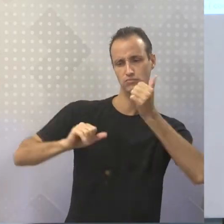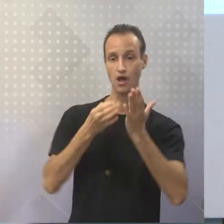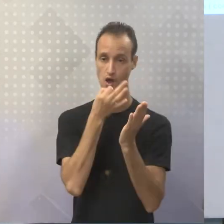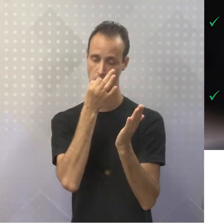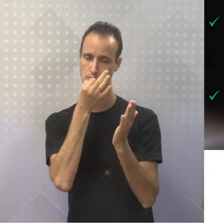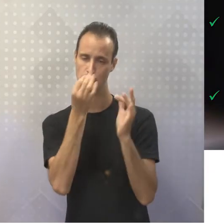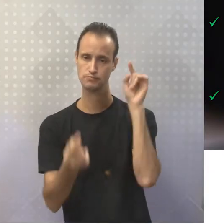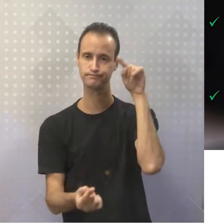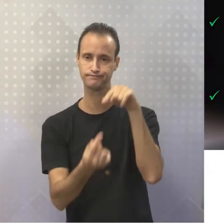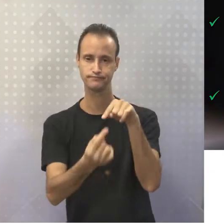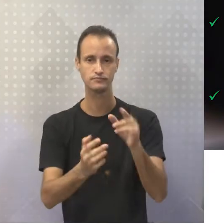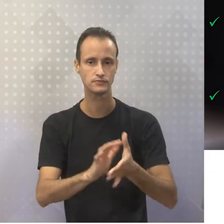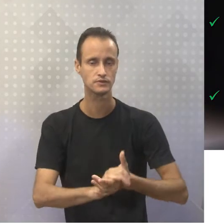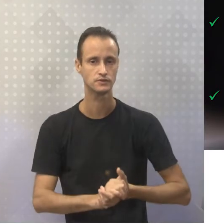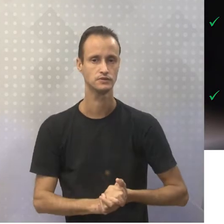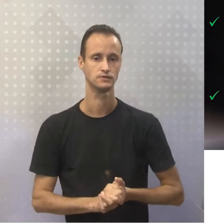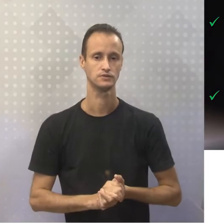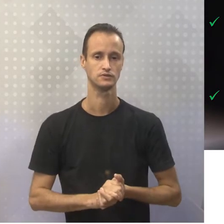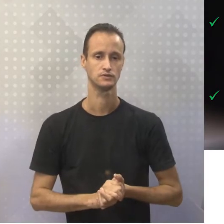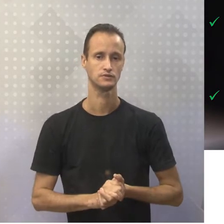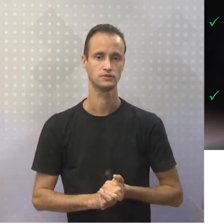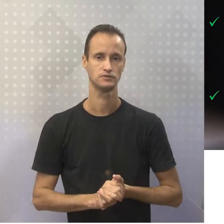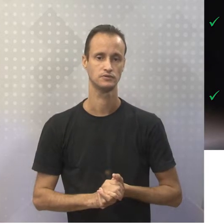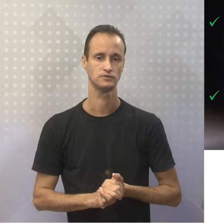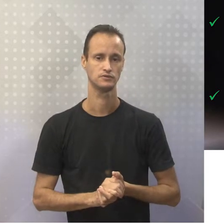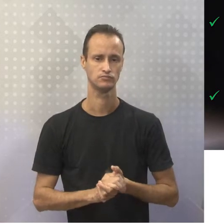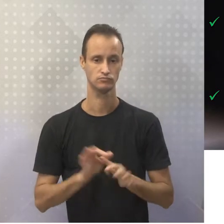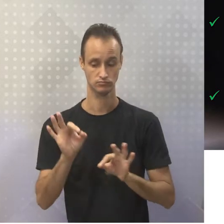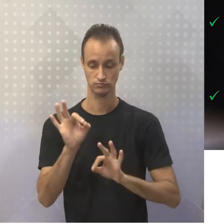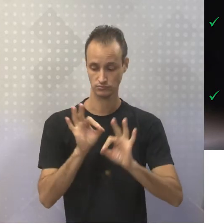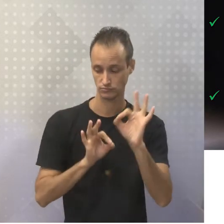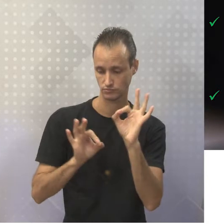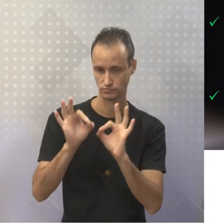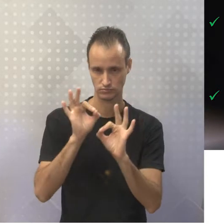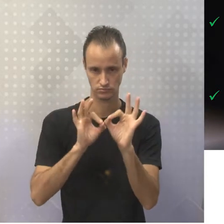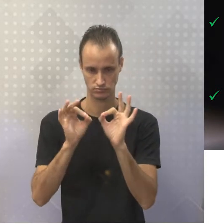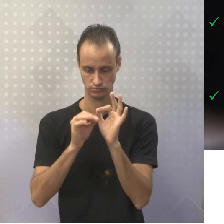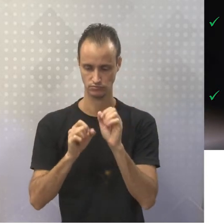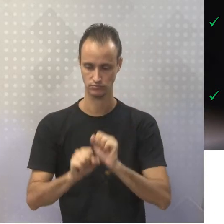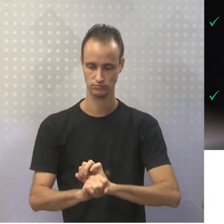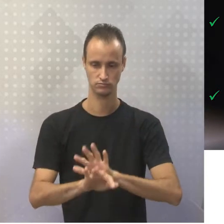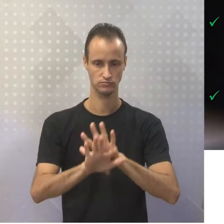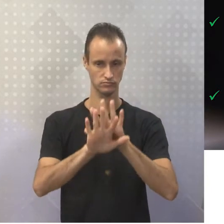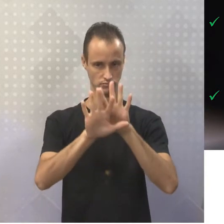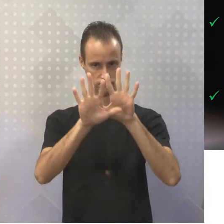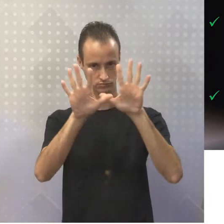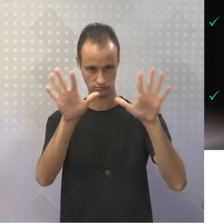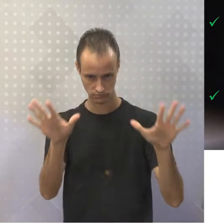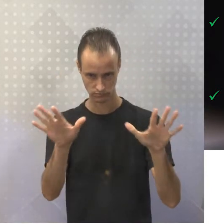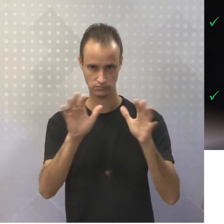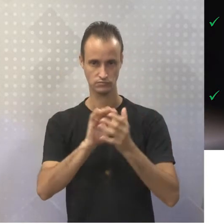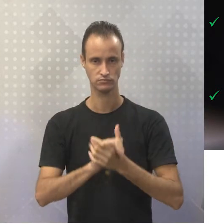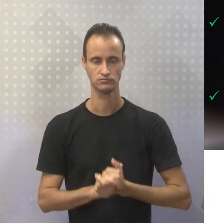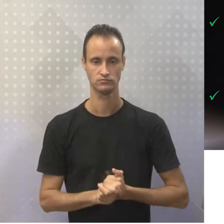Argumentando. Isso feito de maneira explícita? Sim, pessoal.